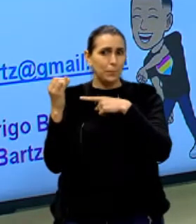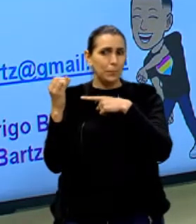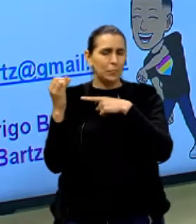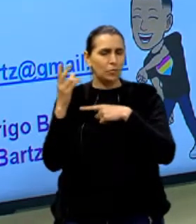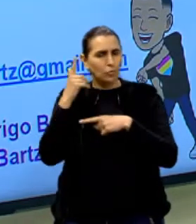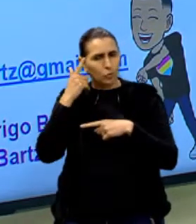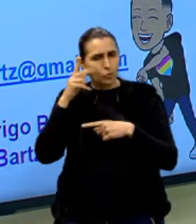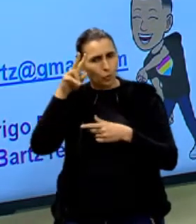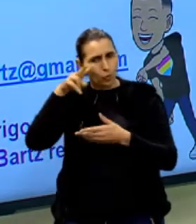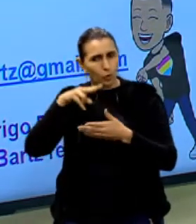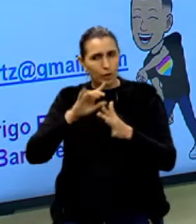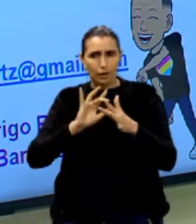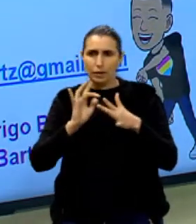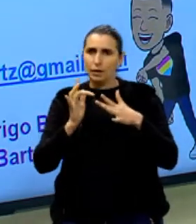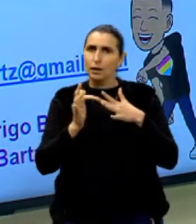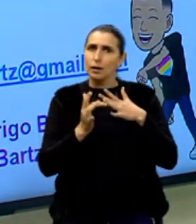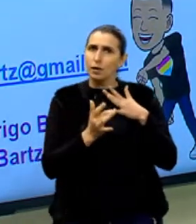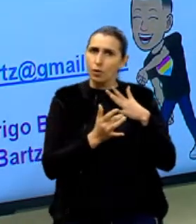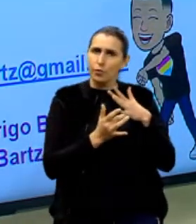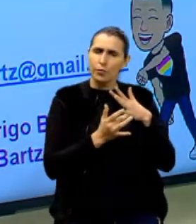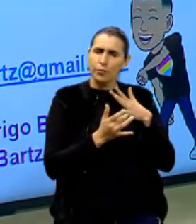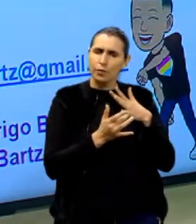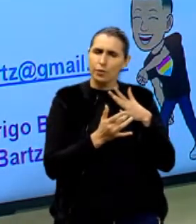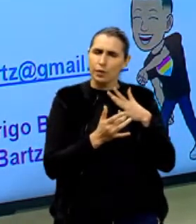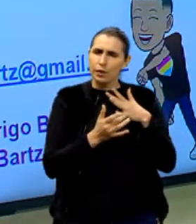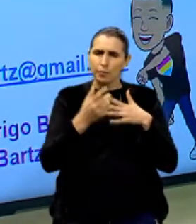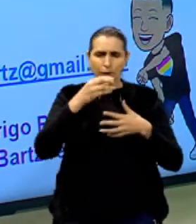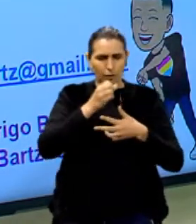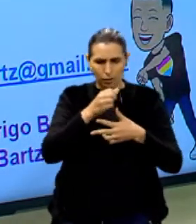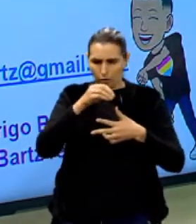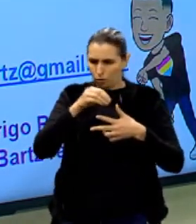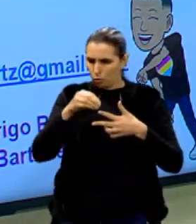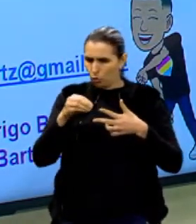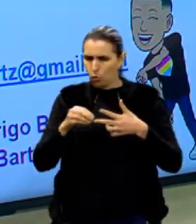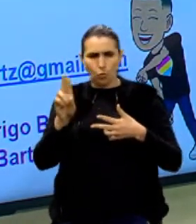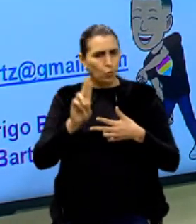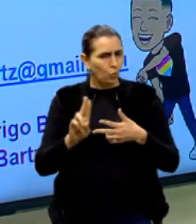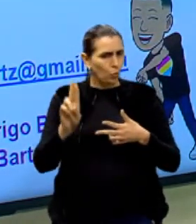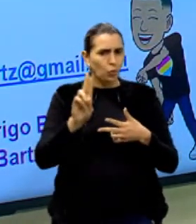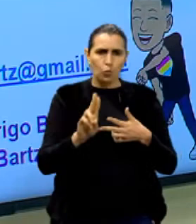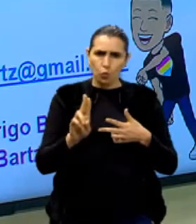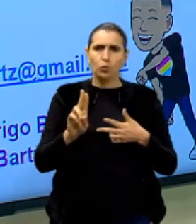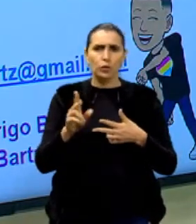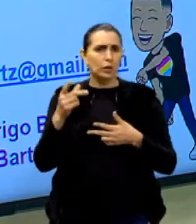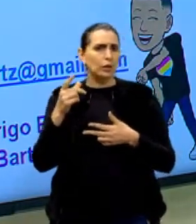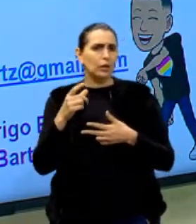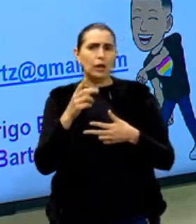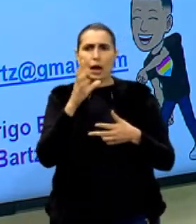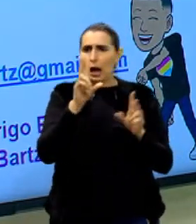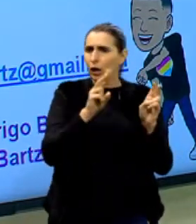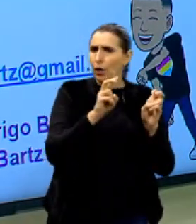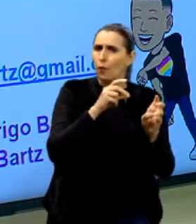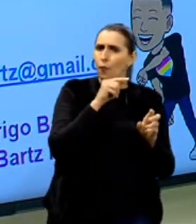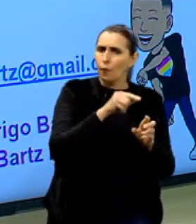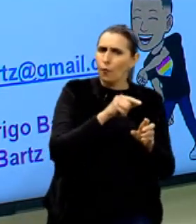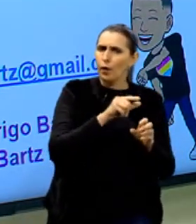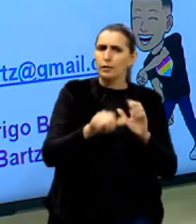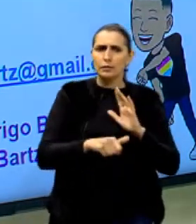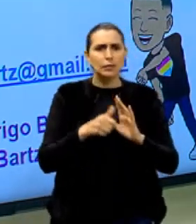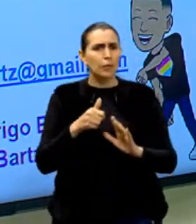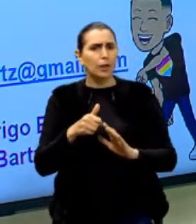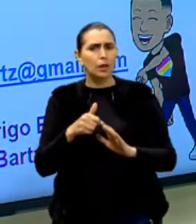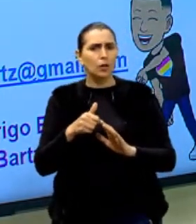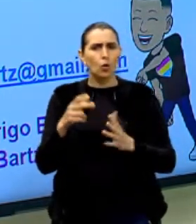vocês olharem na rede social, é todo mundo. Ah, repertório para o Enem. Utilize repertório tal. Esse repertório é melhor.